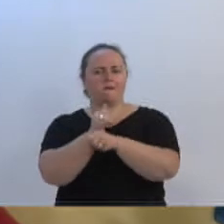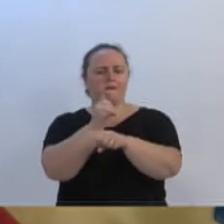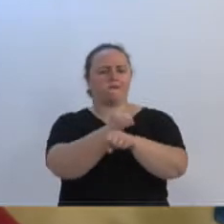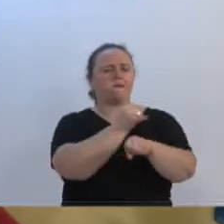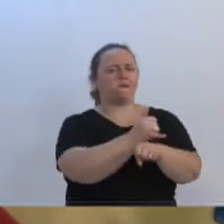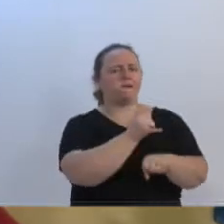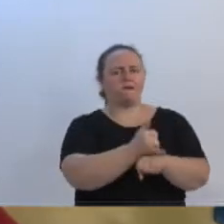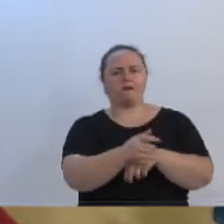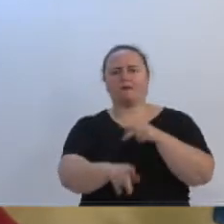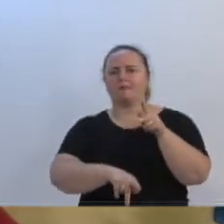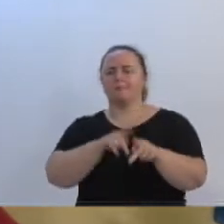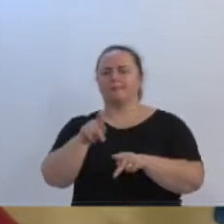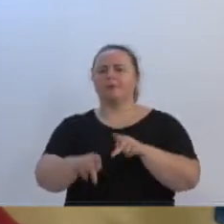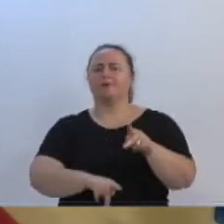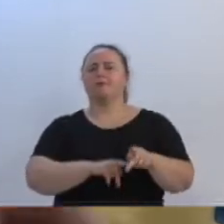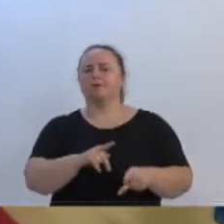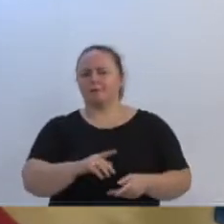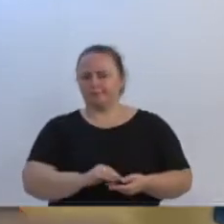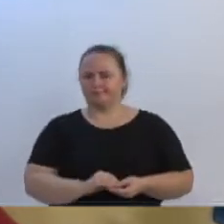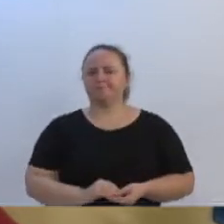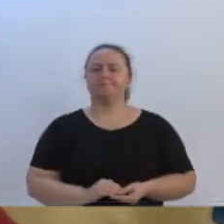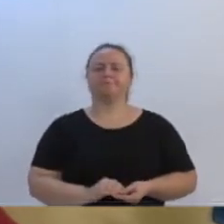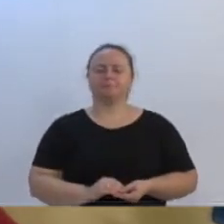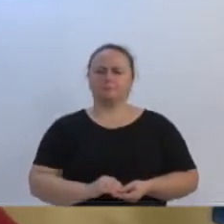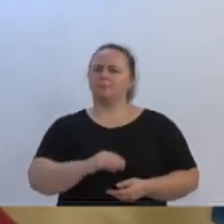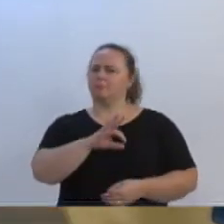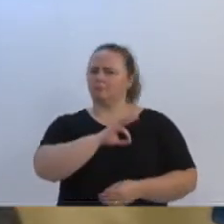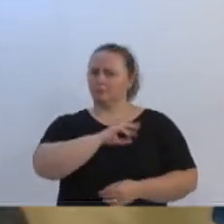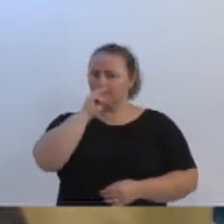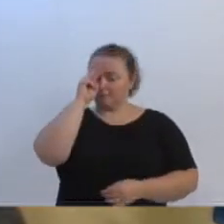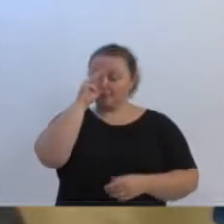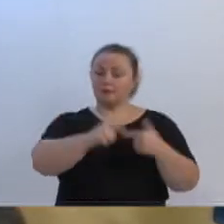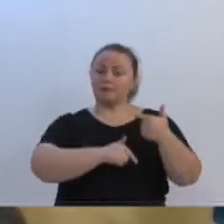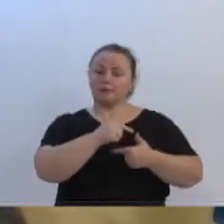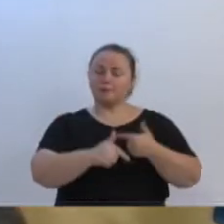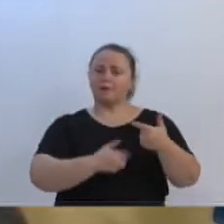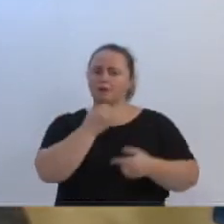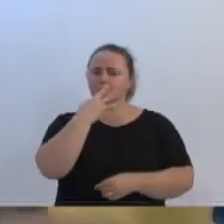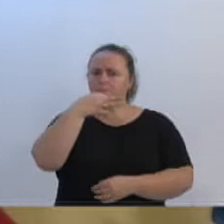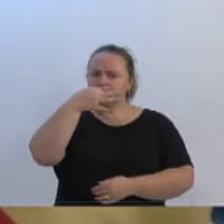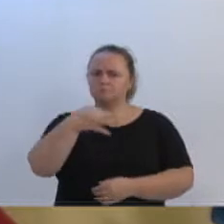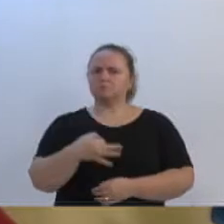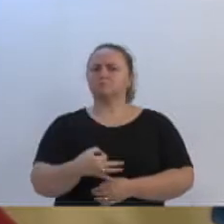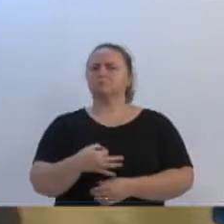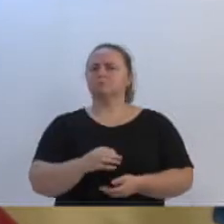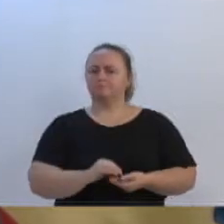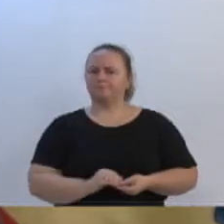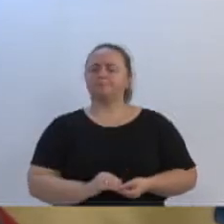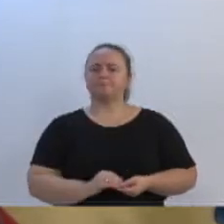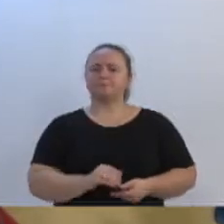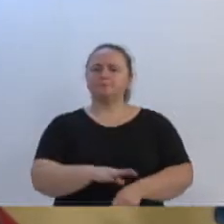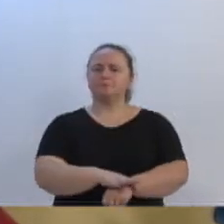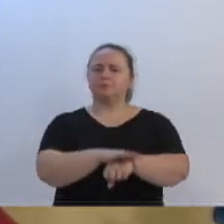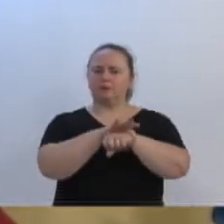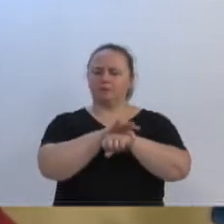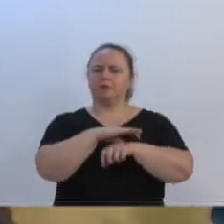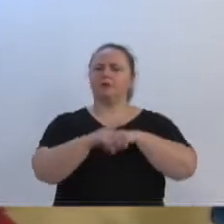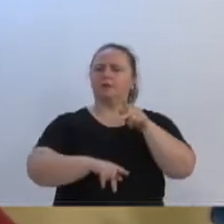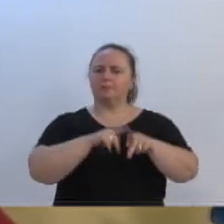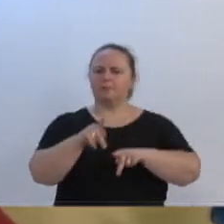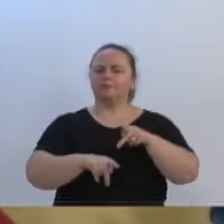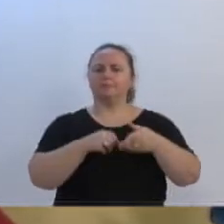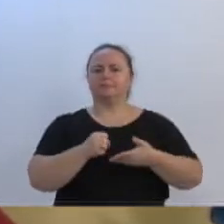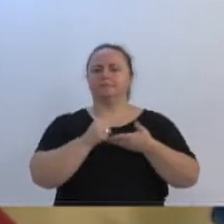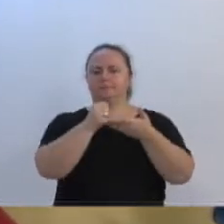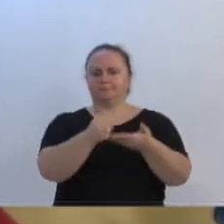Porque os policiais de Santa Catarina trabalham muito bem, obrigado, fazem um trabalho muito bom, inclusive, para a nossa sociedade e pela segurança do povo catarinense.